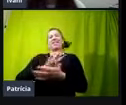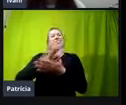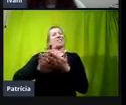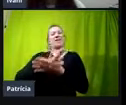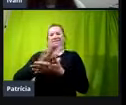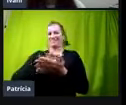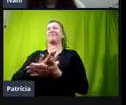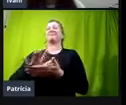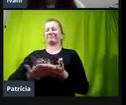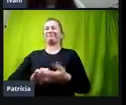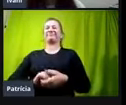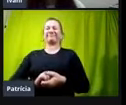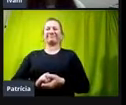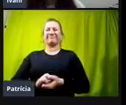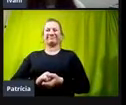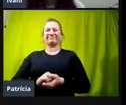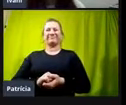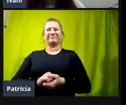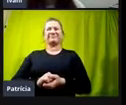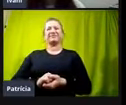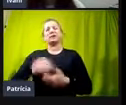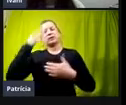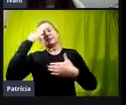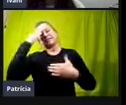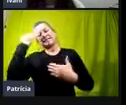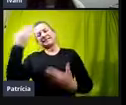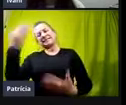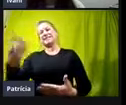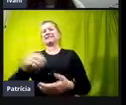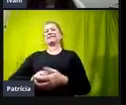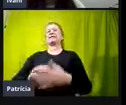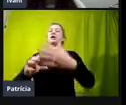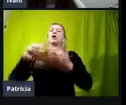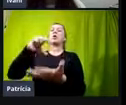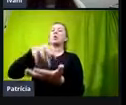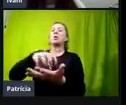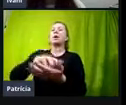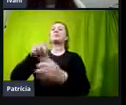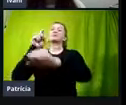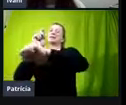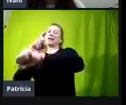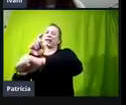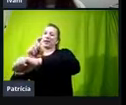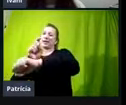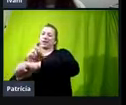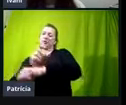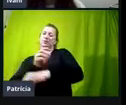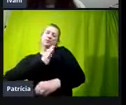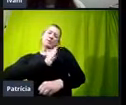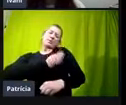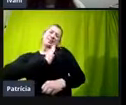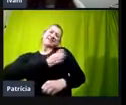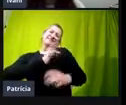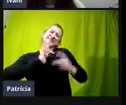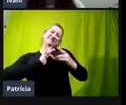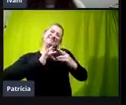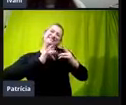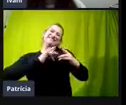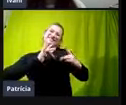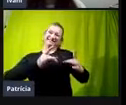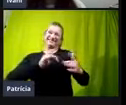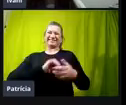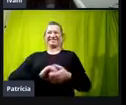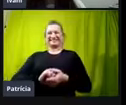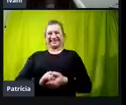então era isso, essa imagem, quero agradecer, agradecer o Campos Araranguá, Campos do meu coração, né, e dizer que,